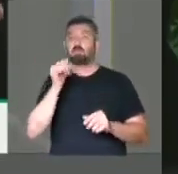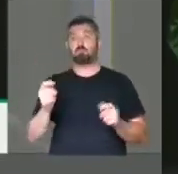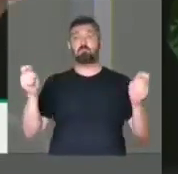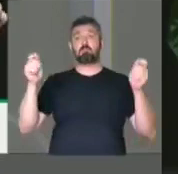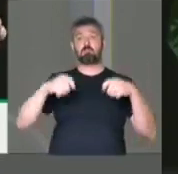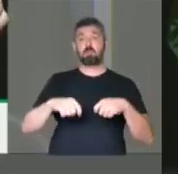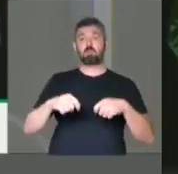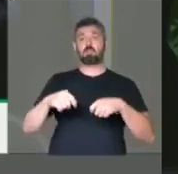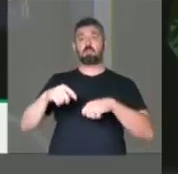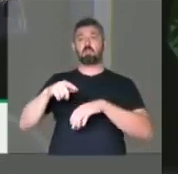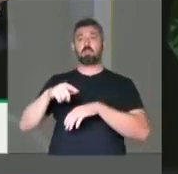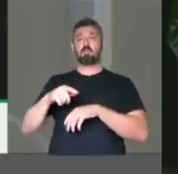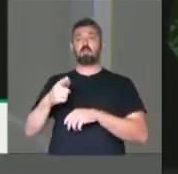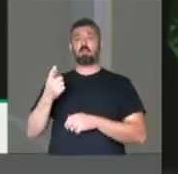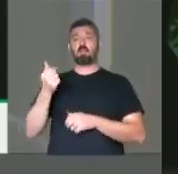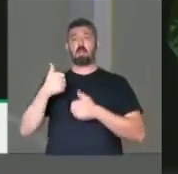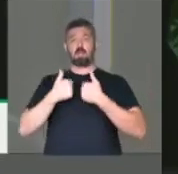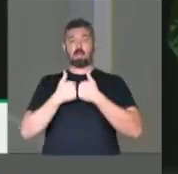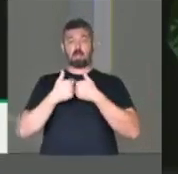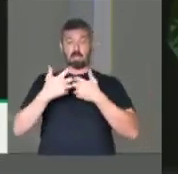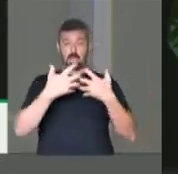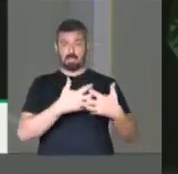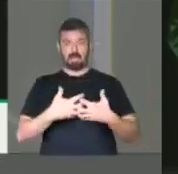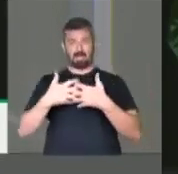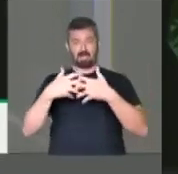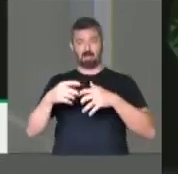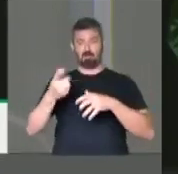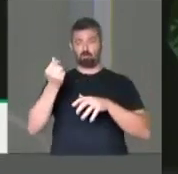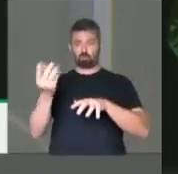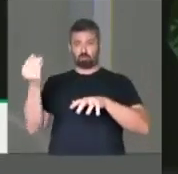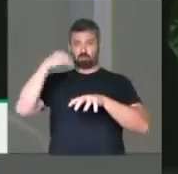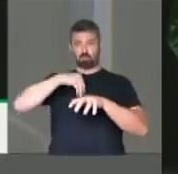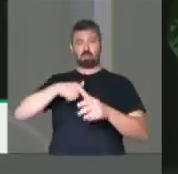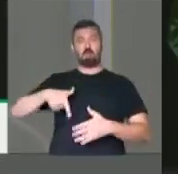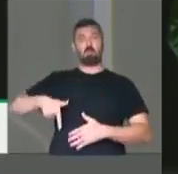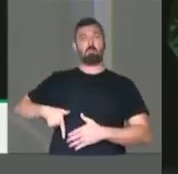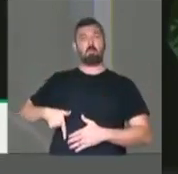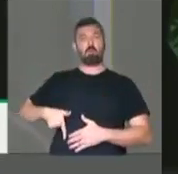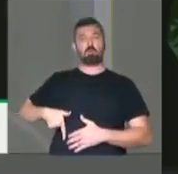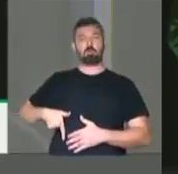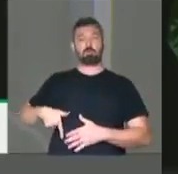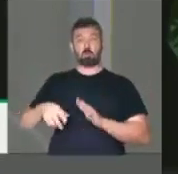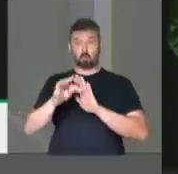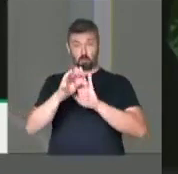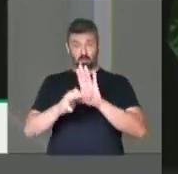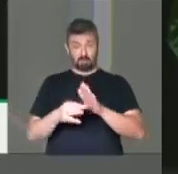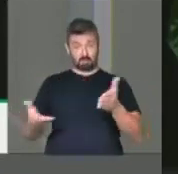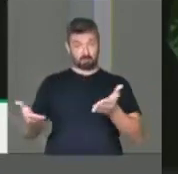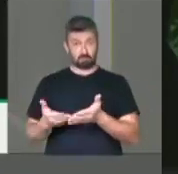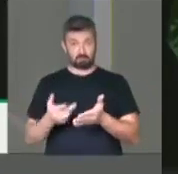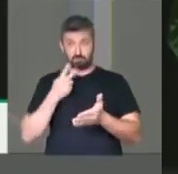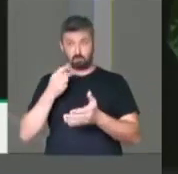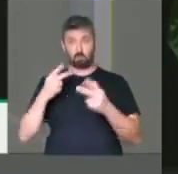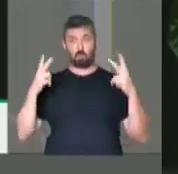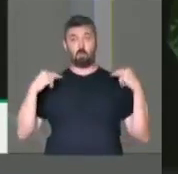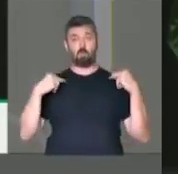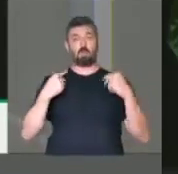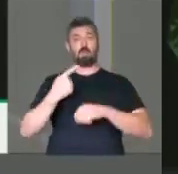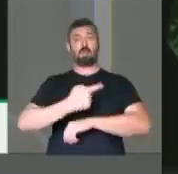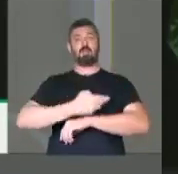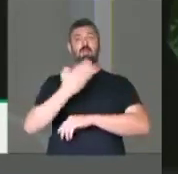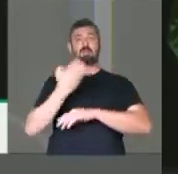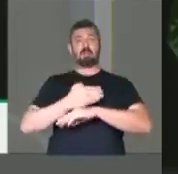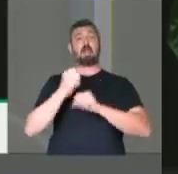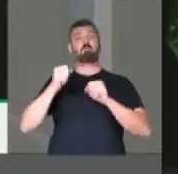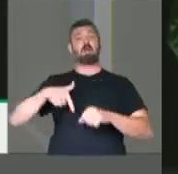com possibilidade de transporte de valores, dando porte de arma. Por esse texto, deputado Ivan Valente, um motorista de táxi